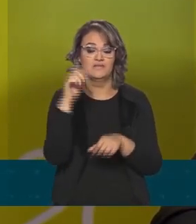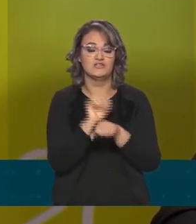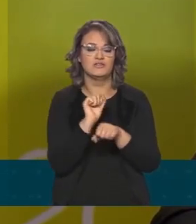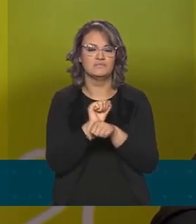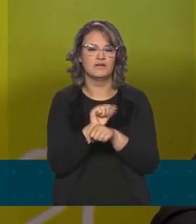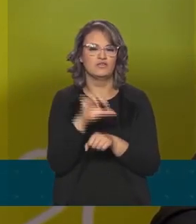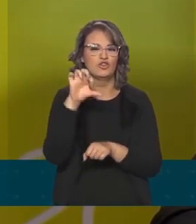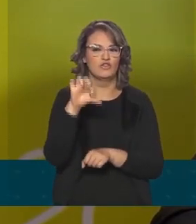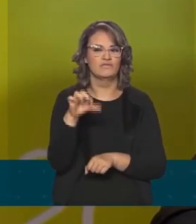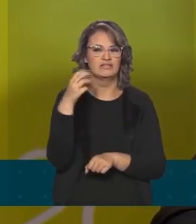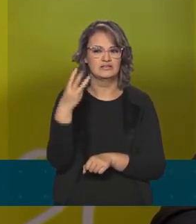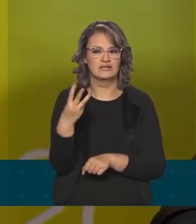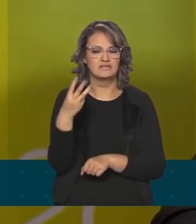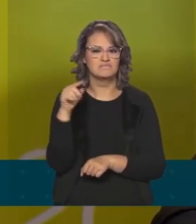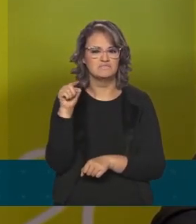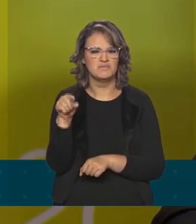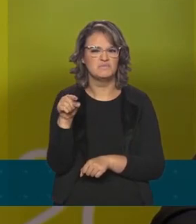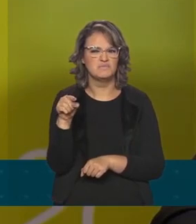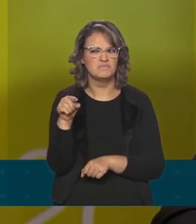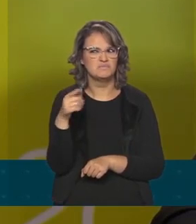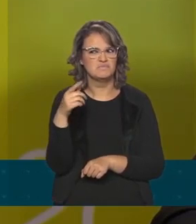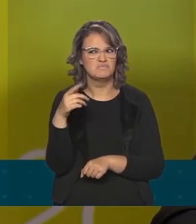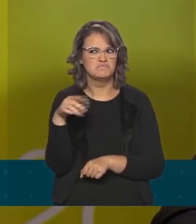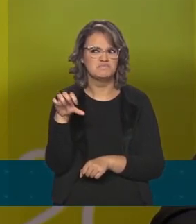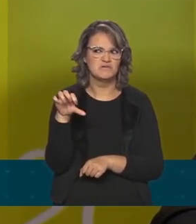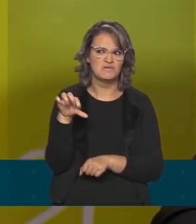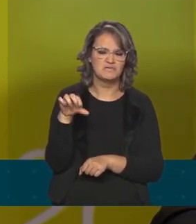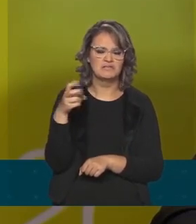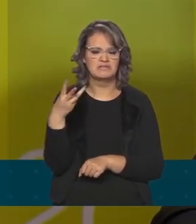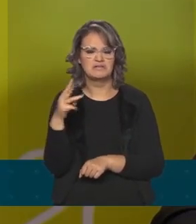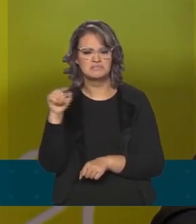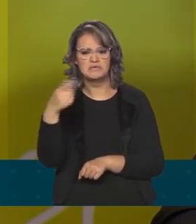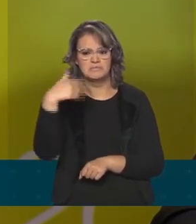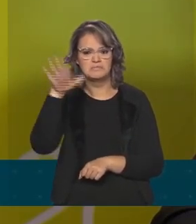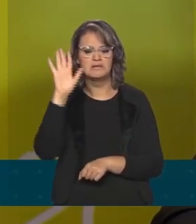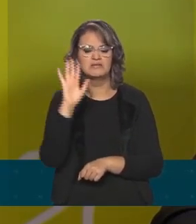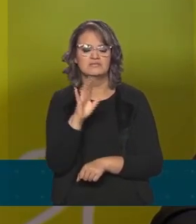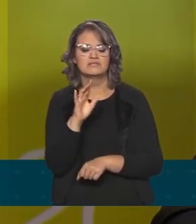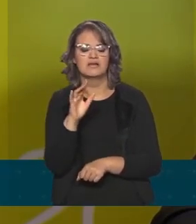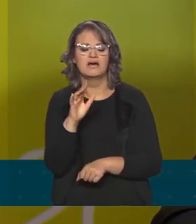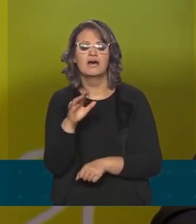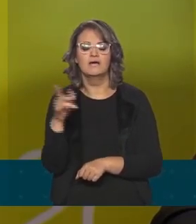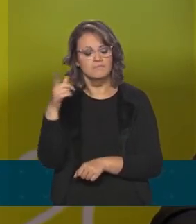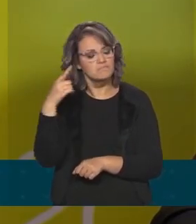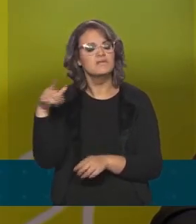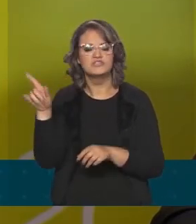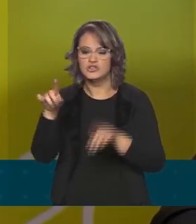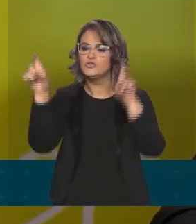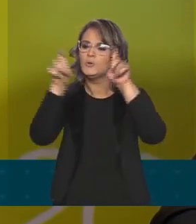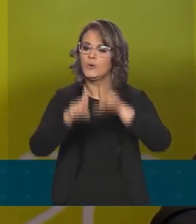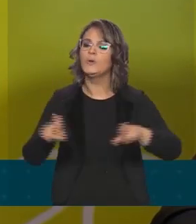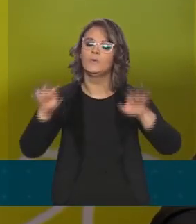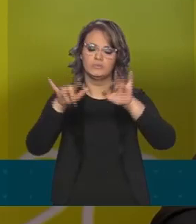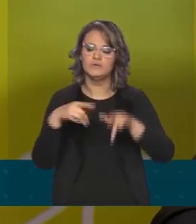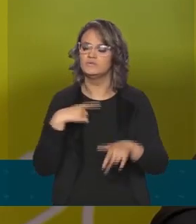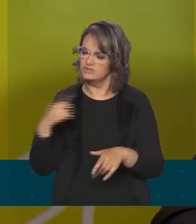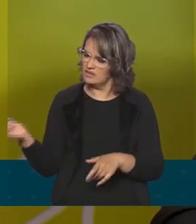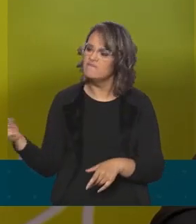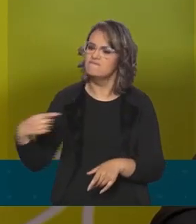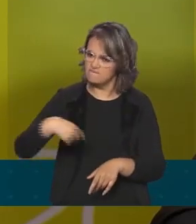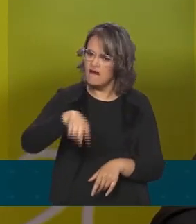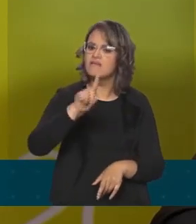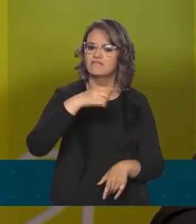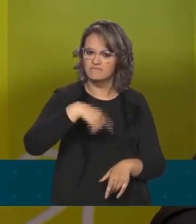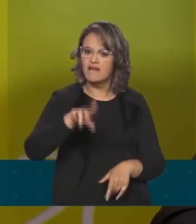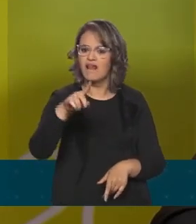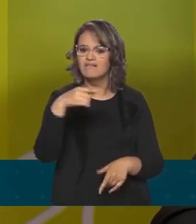mil, mais um pouco de 93 mil pessoas, porque nós temos computadores para todos, temos sistema para todos. Então, nós queremos que